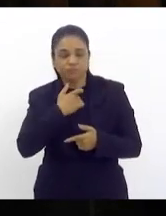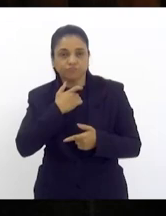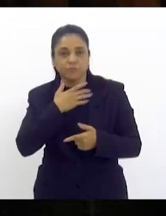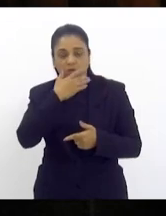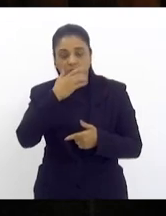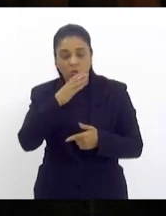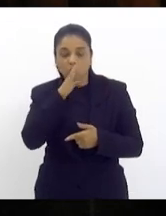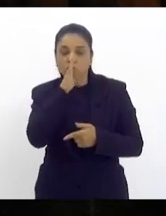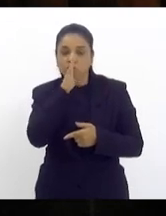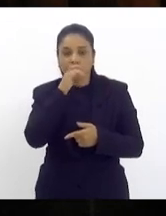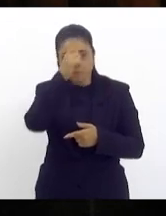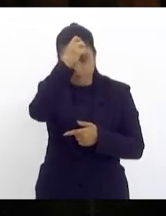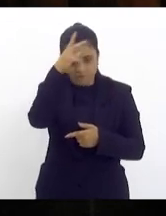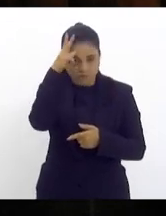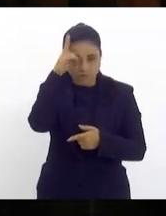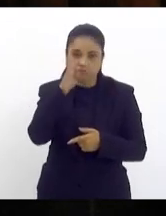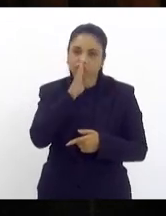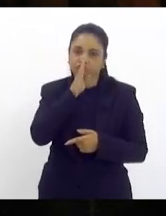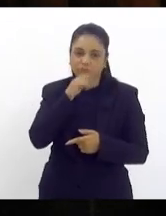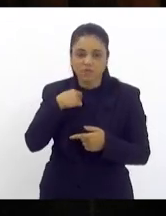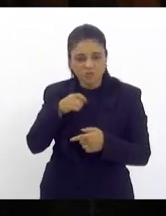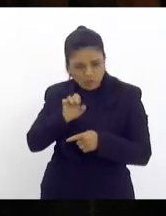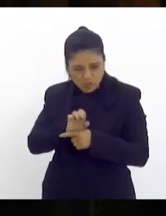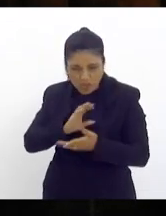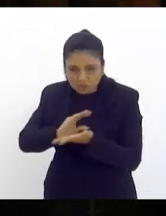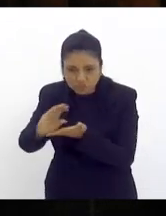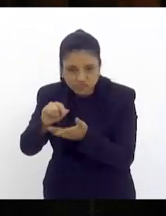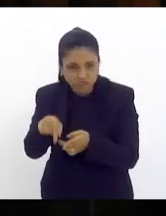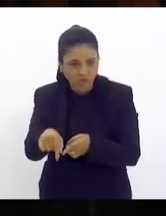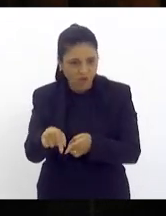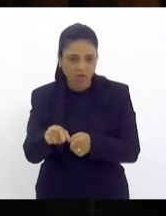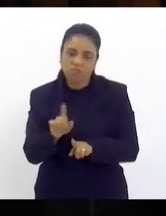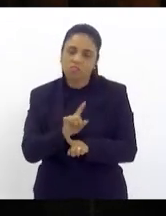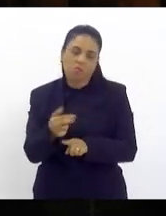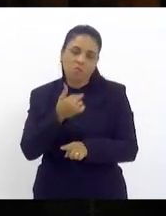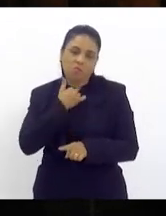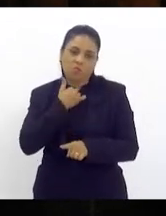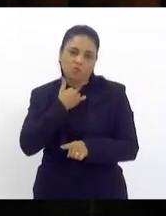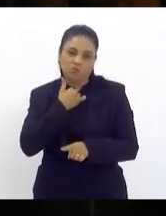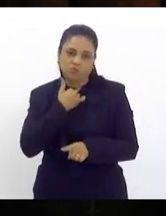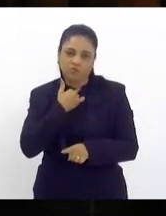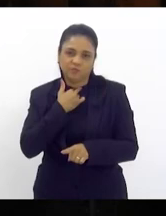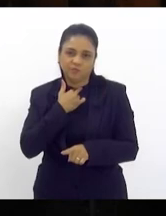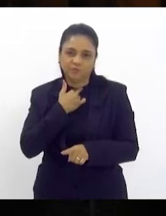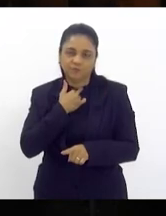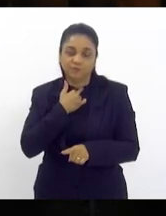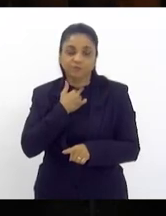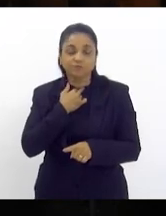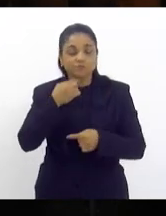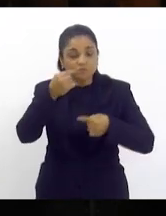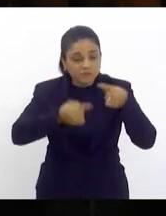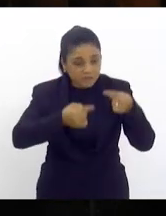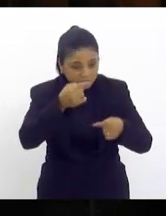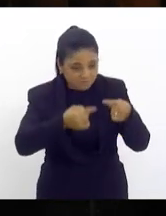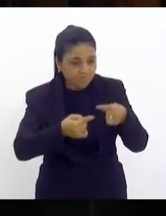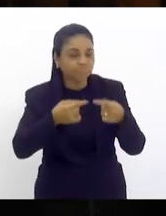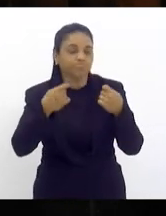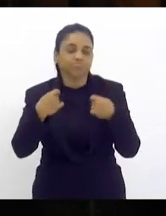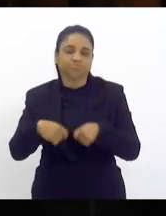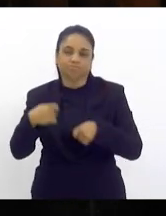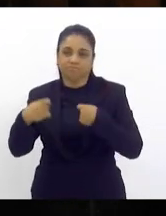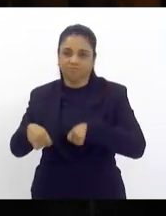tem que ser aprovadas para o estado fazer o investimento para chegar ao recurso esse debate precisa ser feito